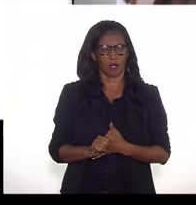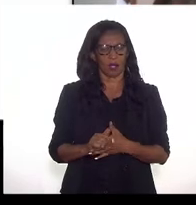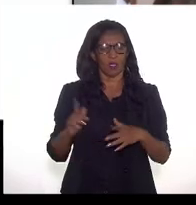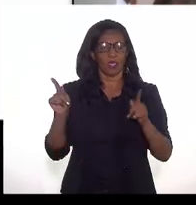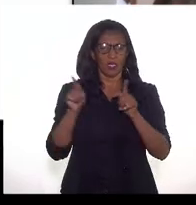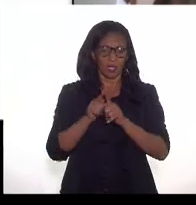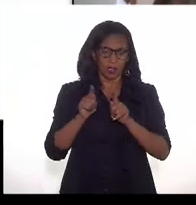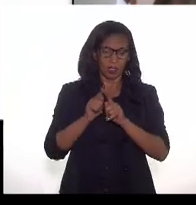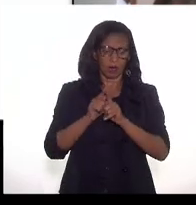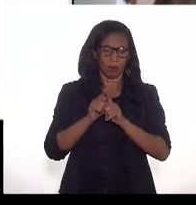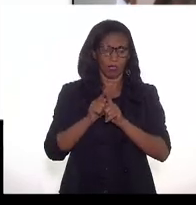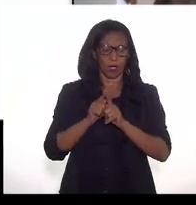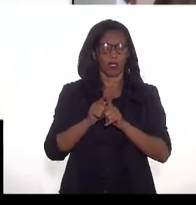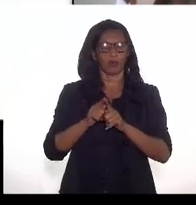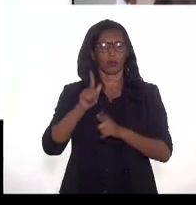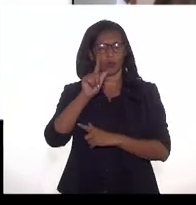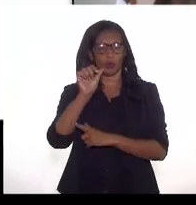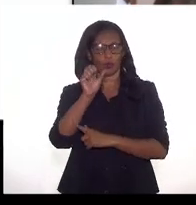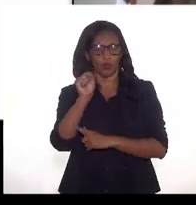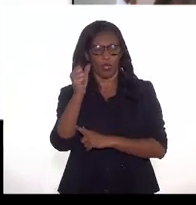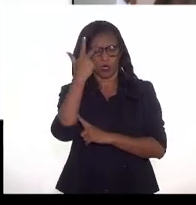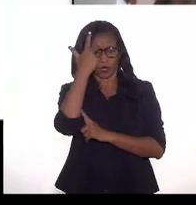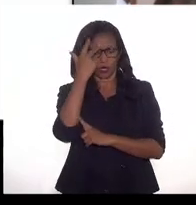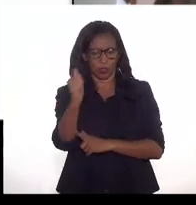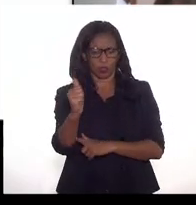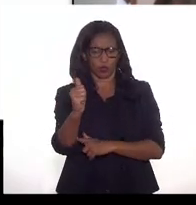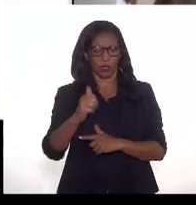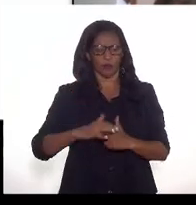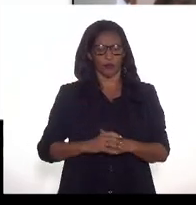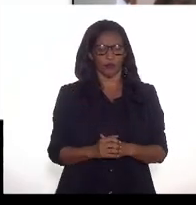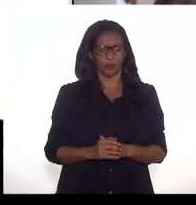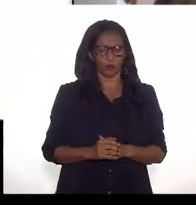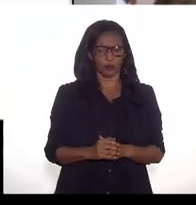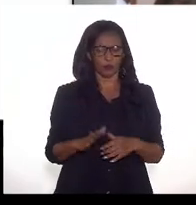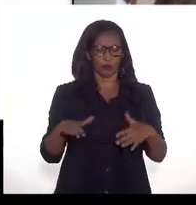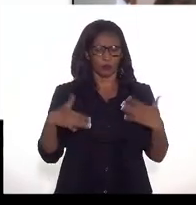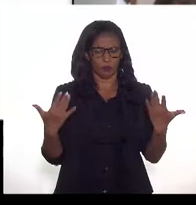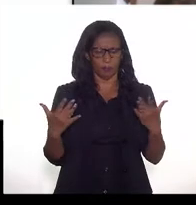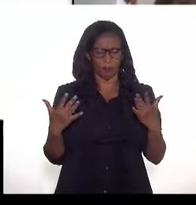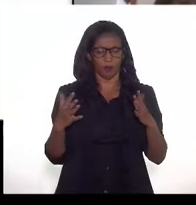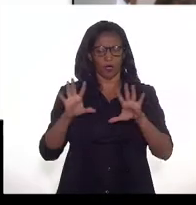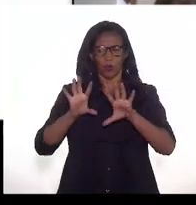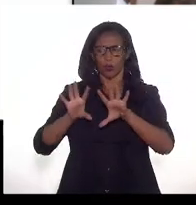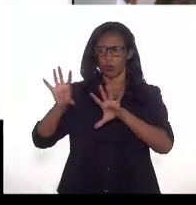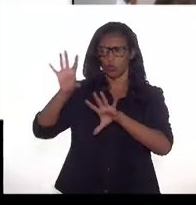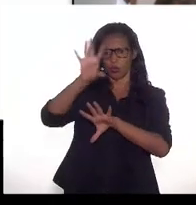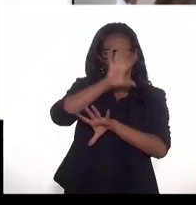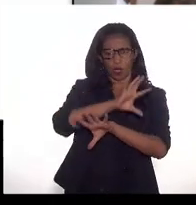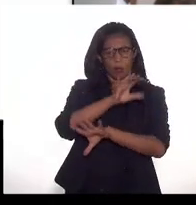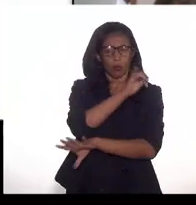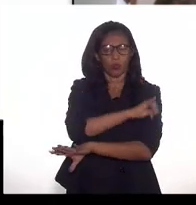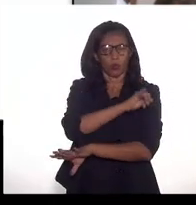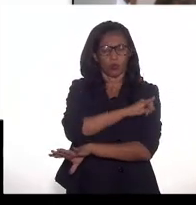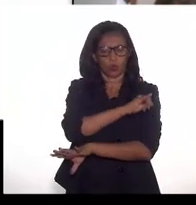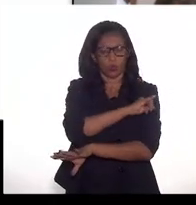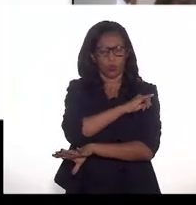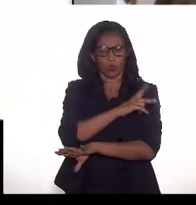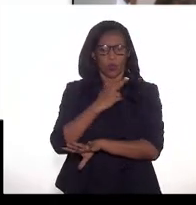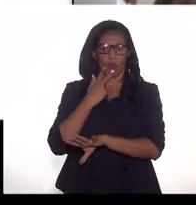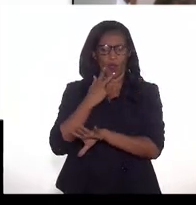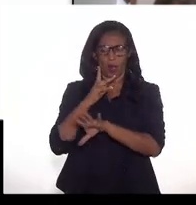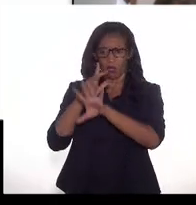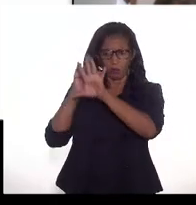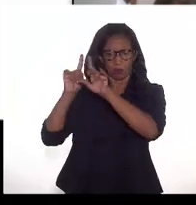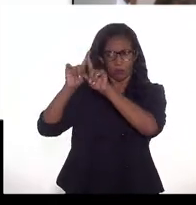reinjeção, gás natural, é aumentar o produto de petróleo. Então, nos campos do Rio de Janeiro, a está falando de campos todos